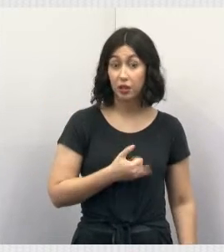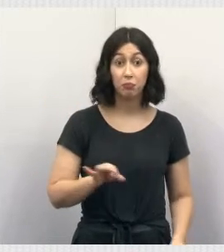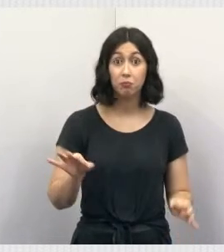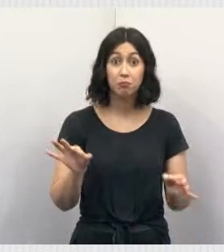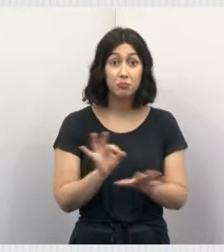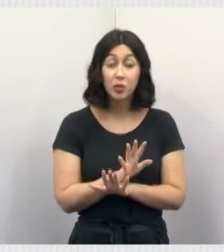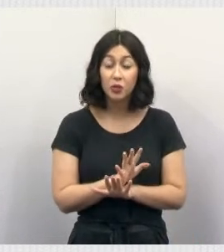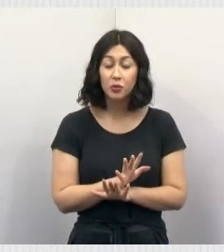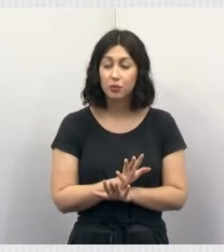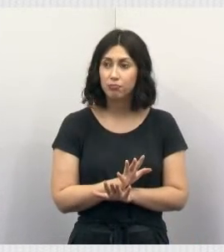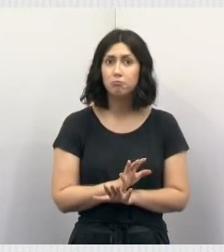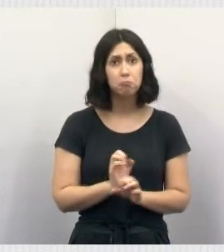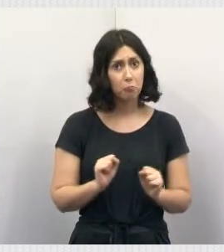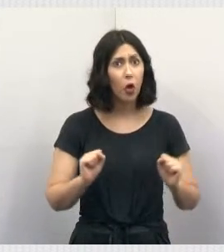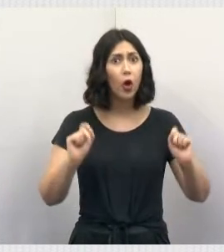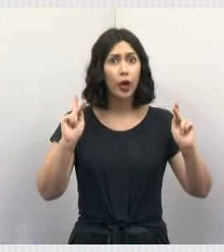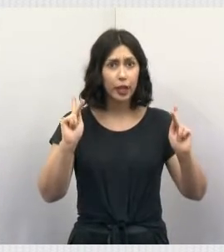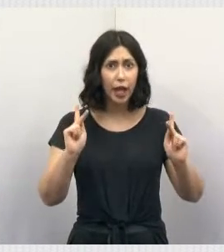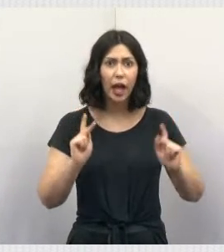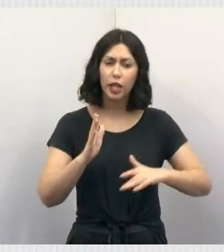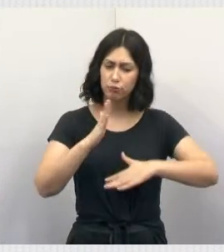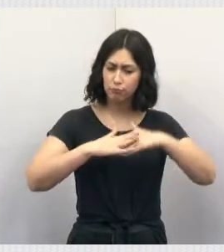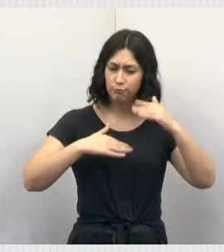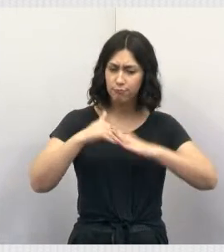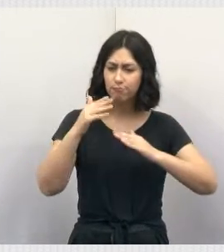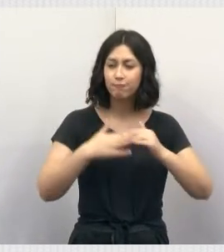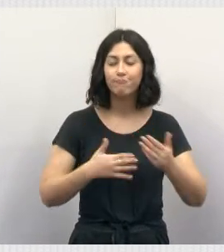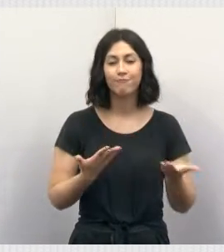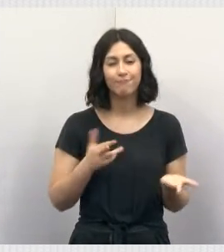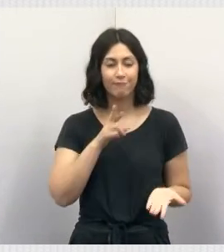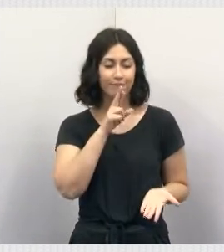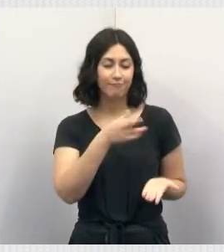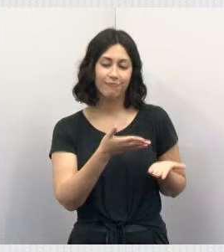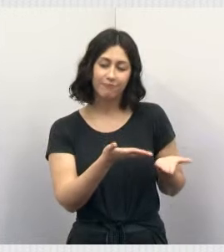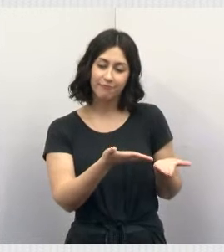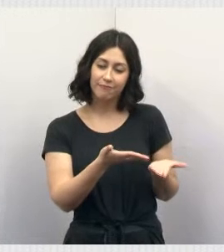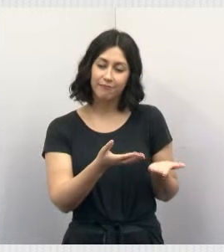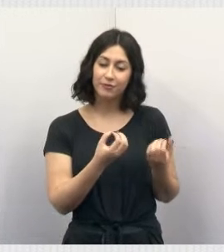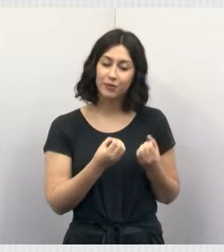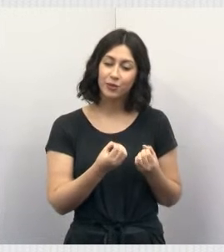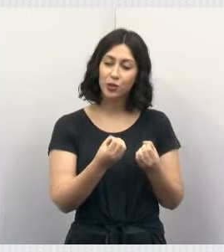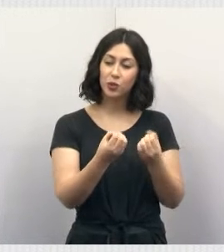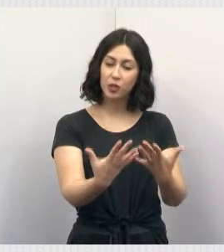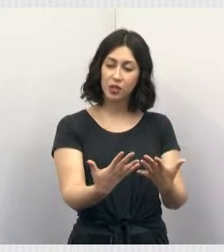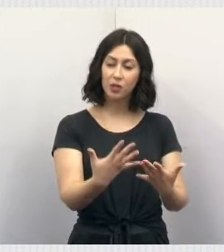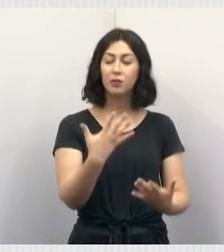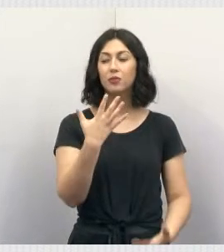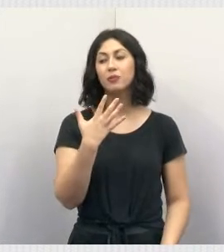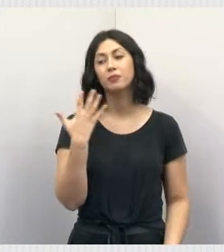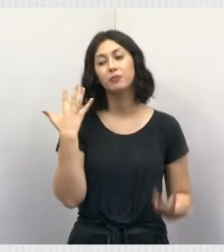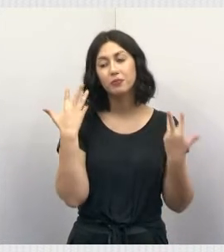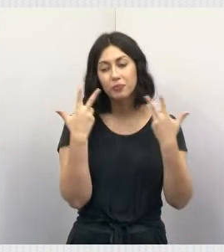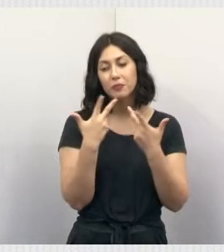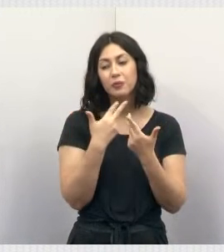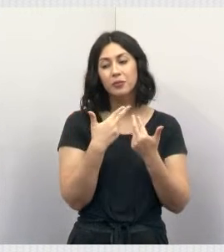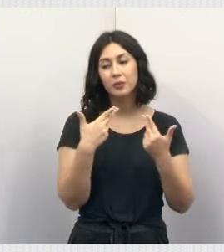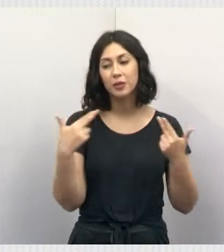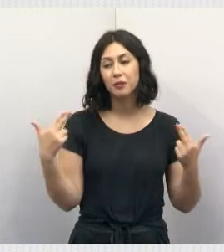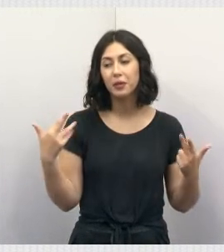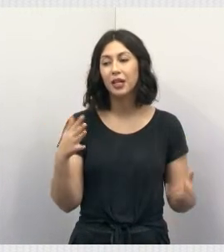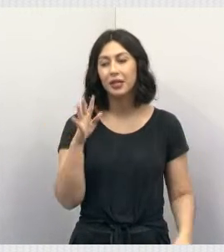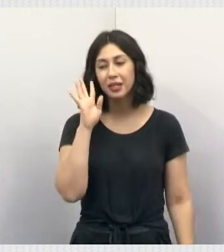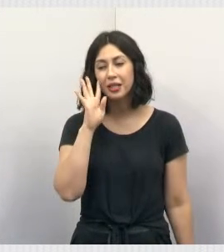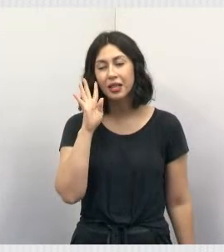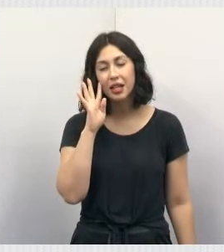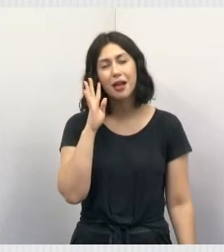pronto. Então, assim, o que fizeram, colocaram na massa, e o resultado está aqui, olha, a noção para os animais. Olha, gente, muito bacana,